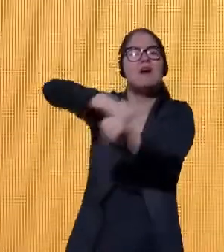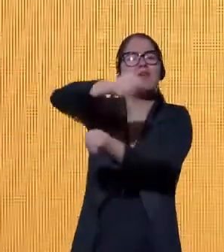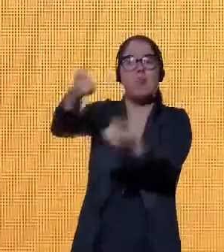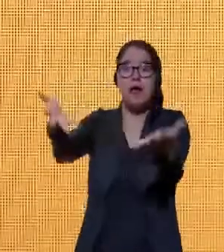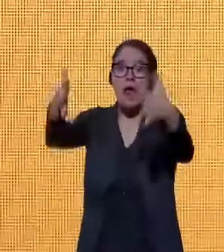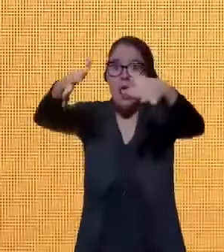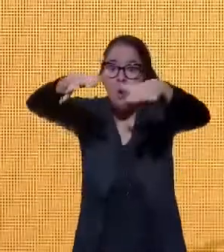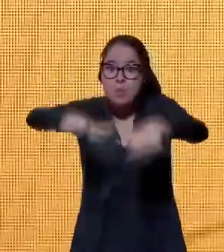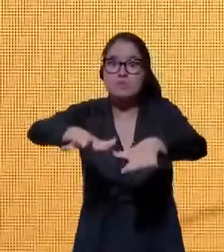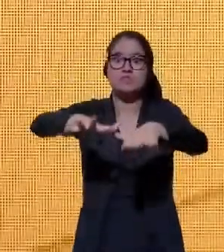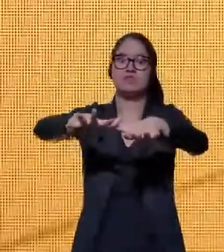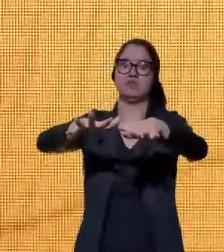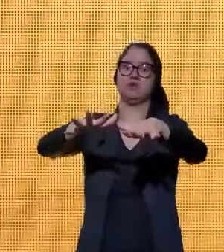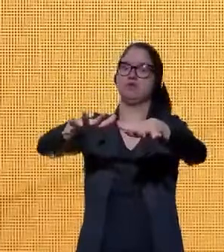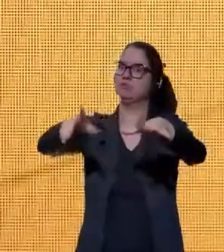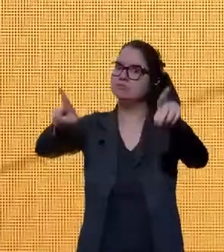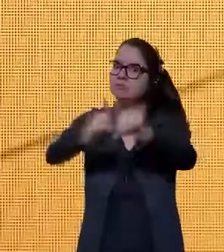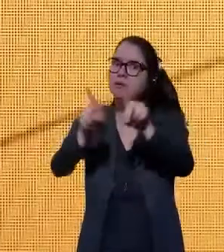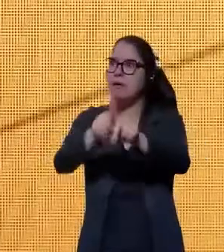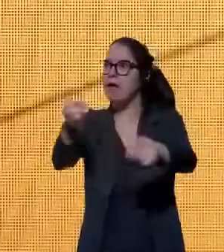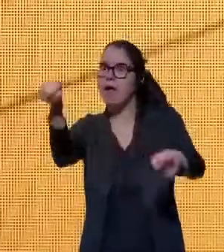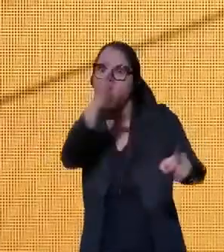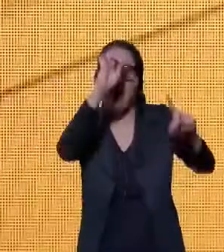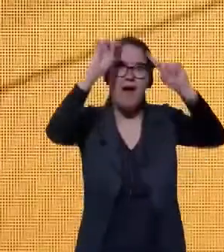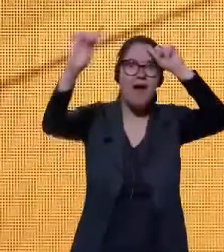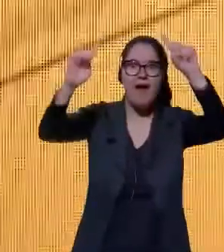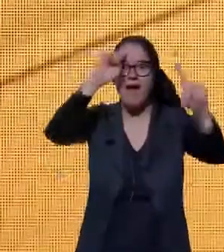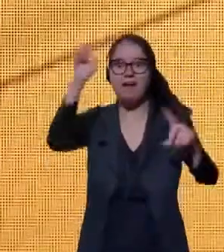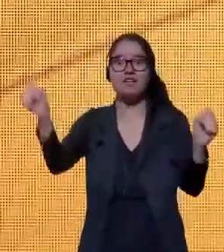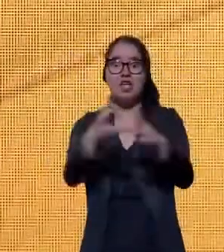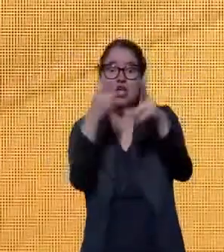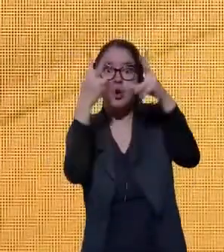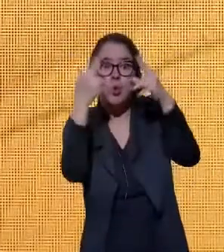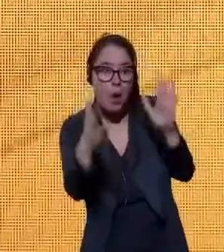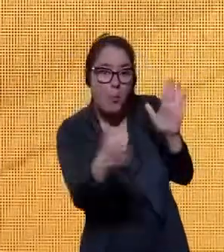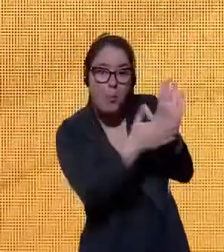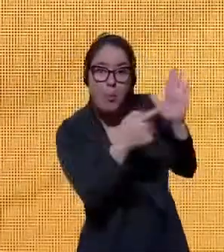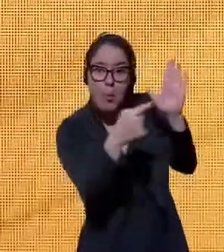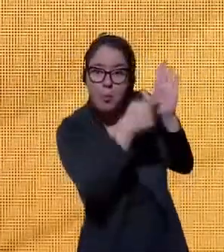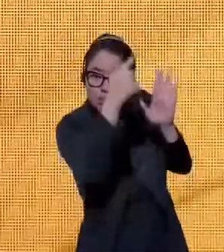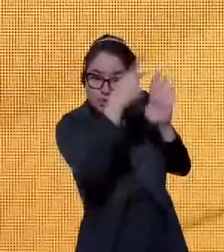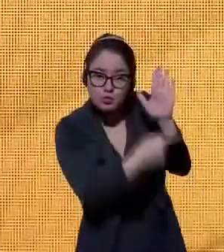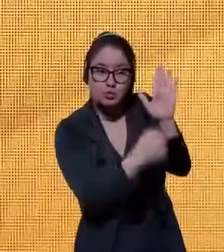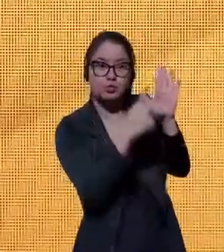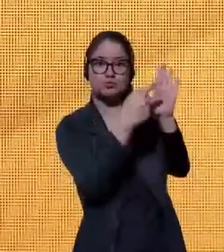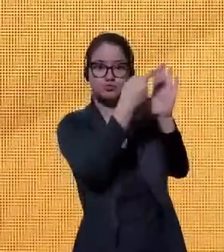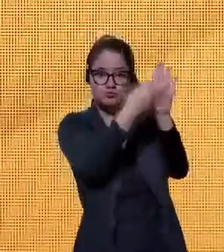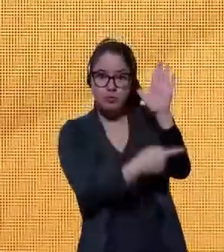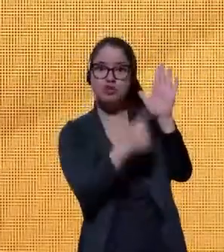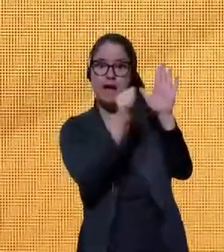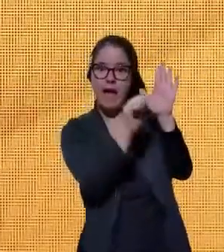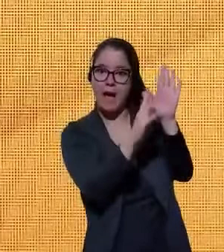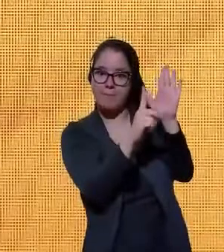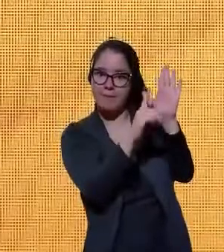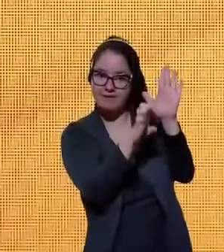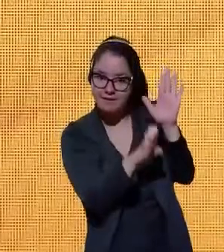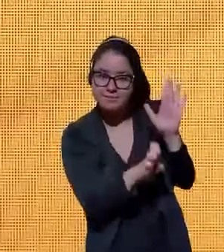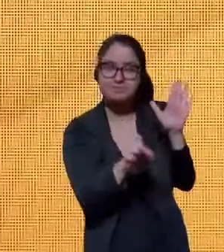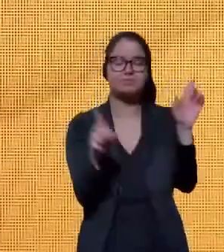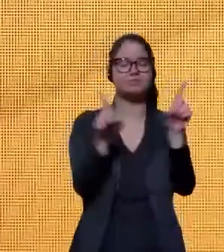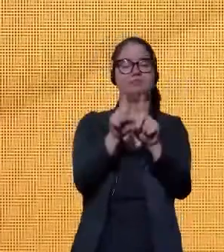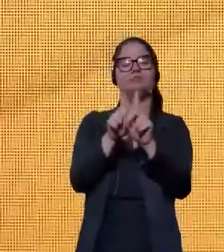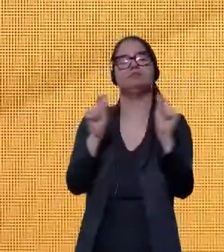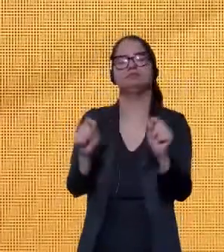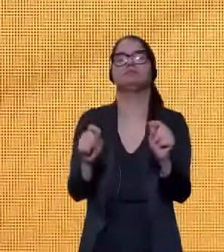inclusivo e inovativo, como proposto no Plano ABDE 2030. As instituições de fomento